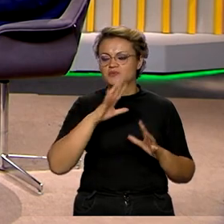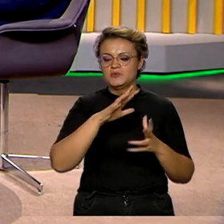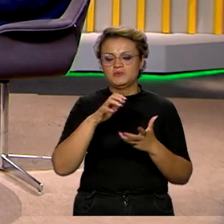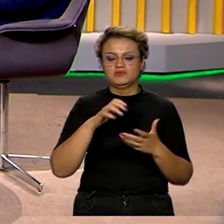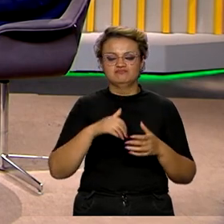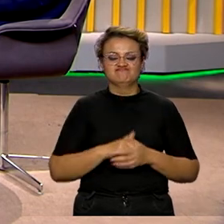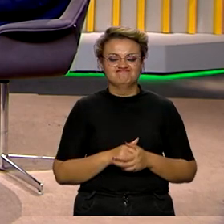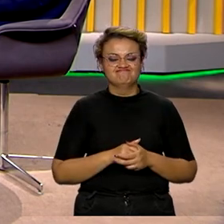as relações internacionais.